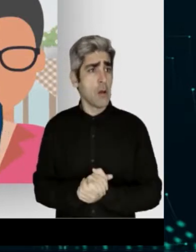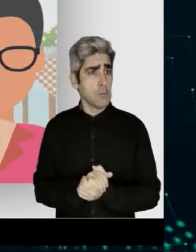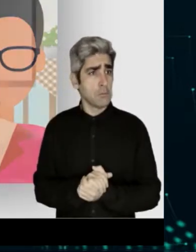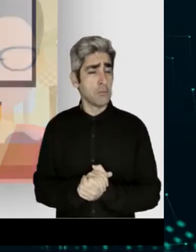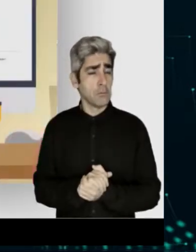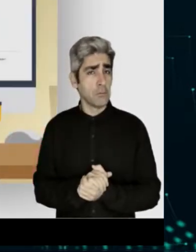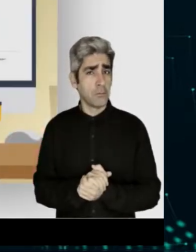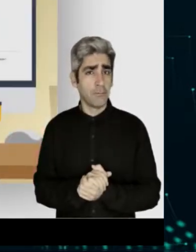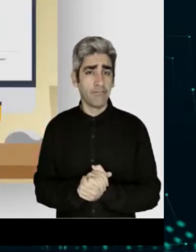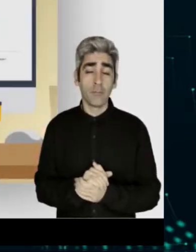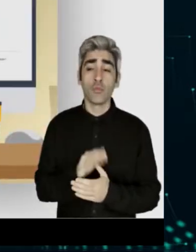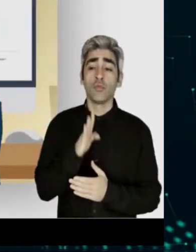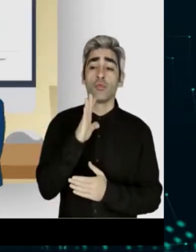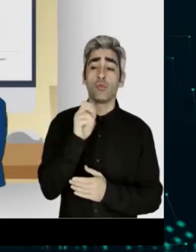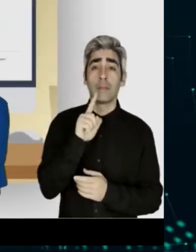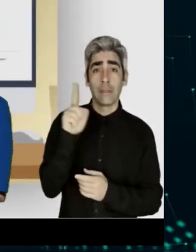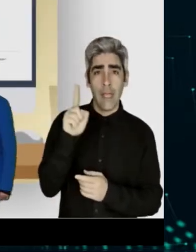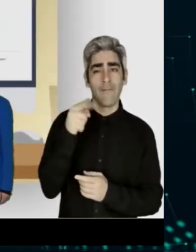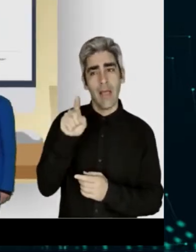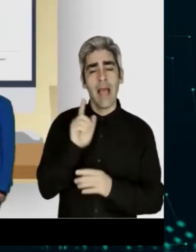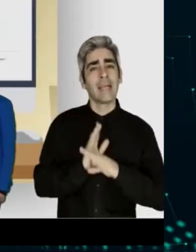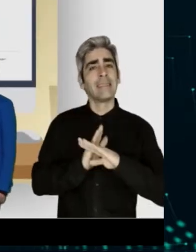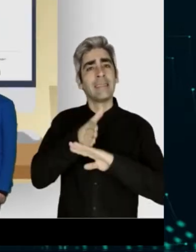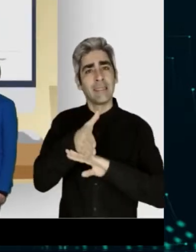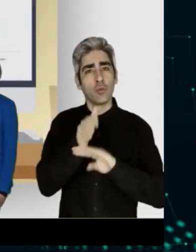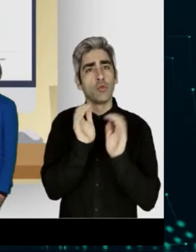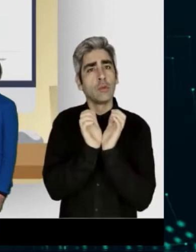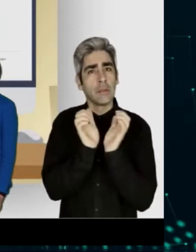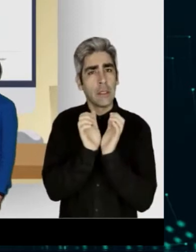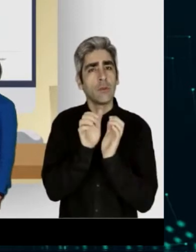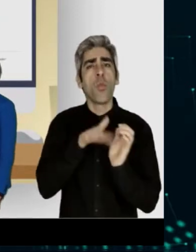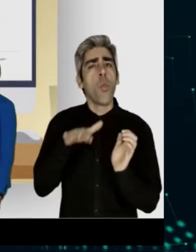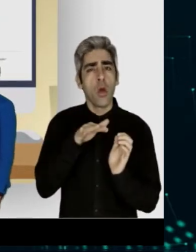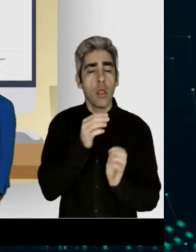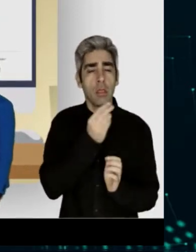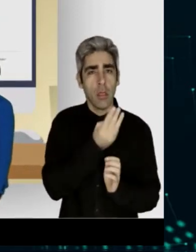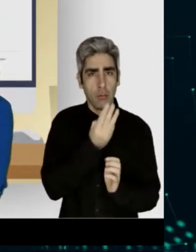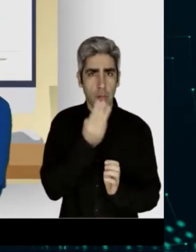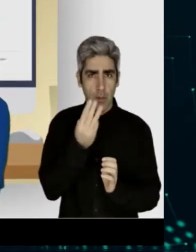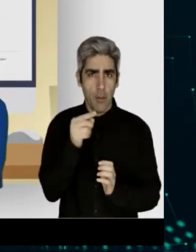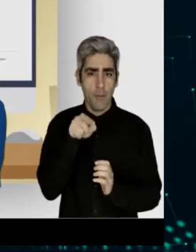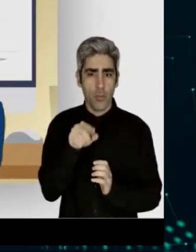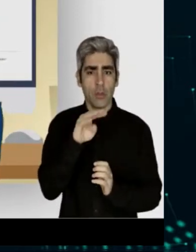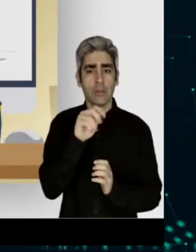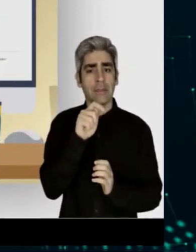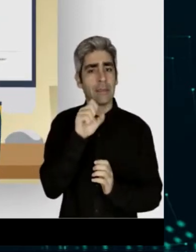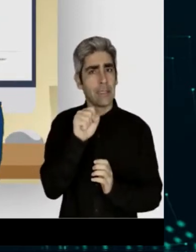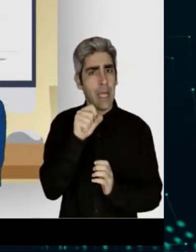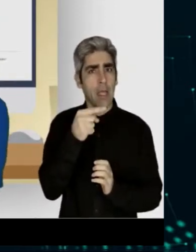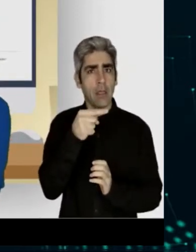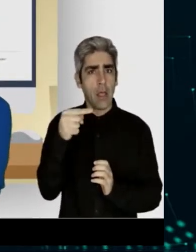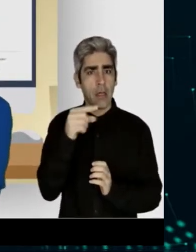vamos partilhar o desafio de implementação do projeto de pensão na hora, que pessoalmente foi muito gratificante. Este projeto